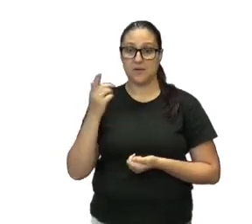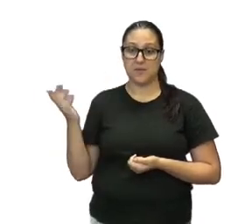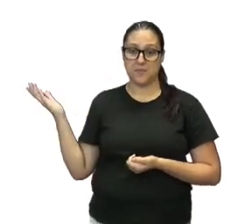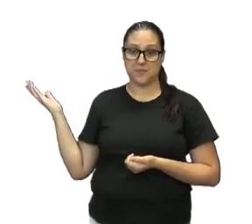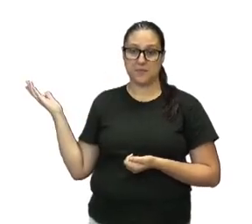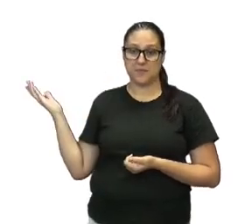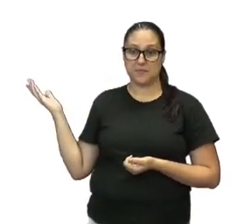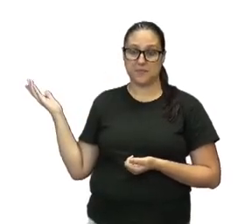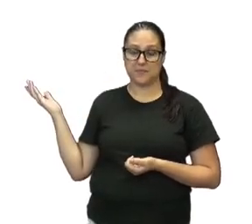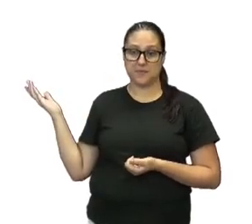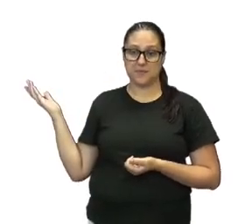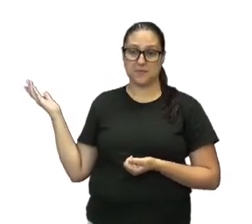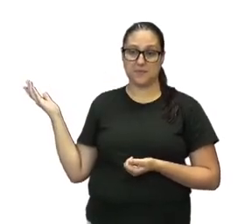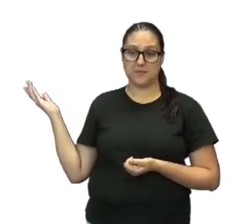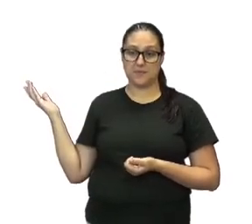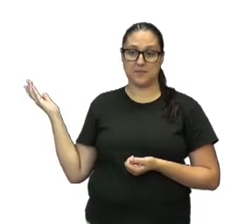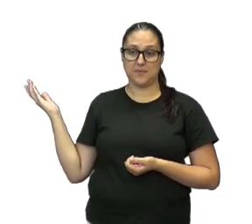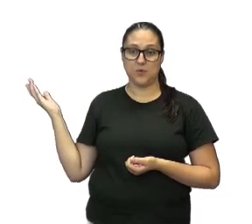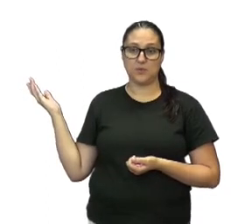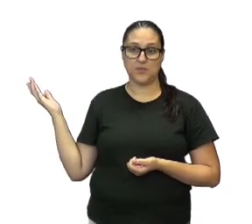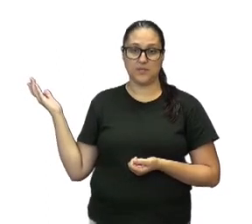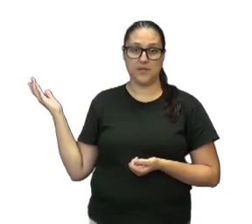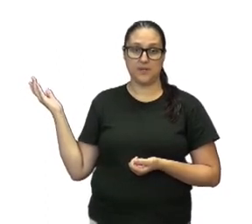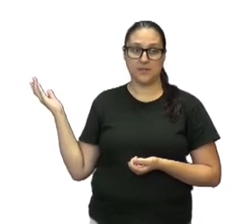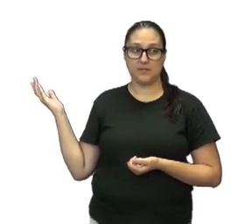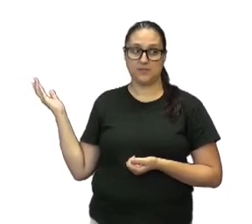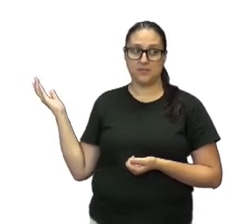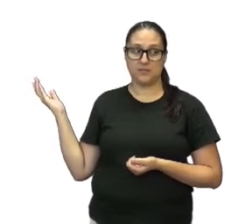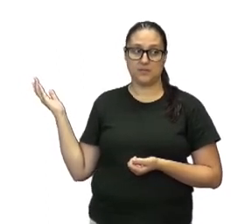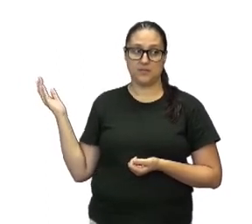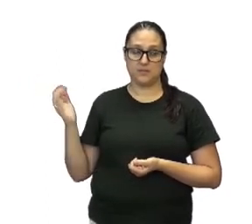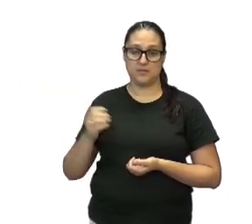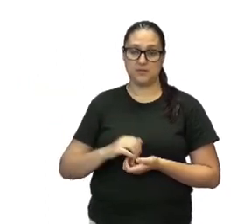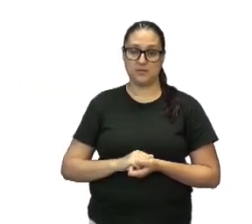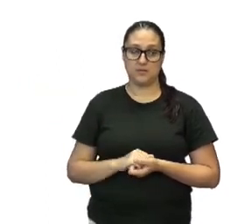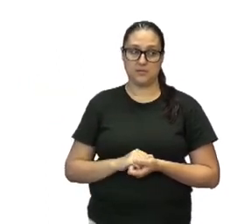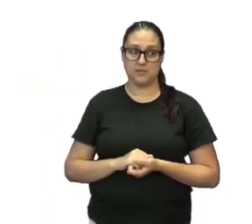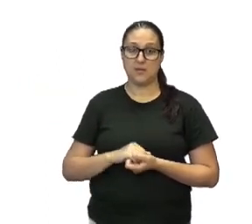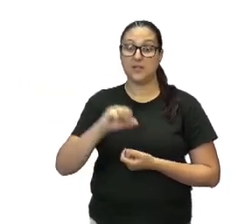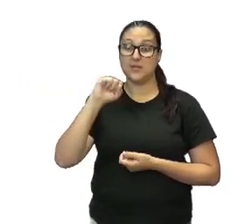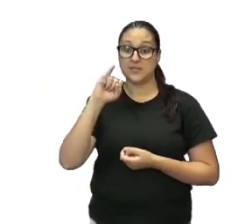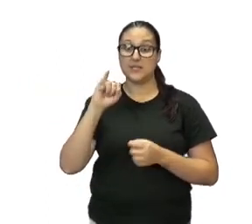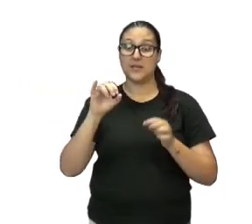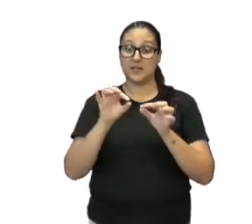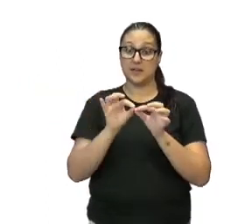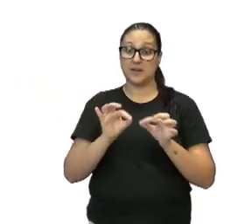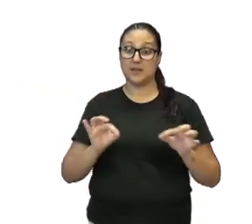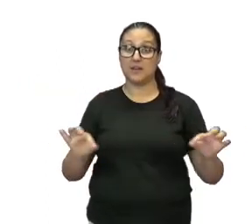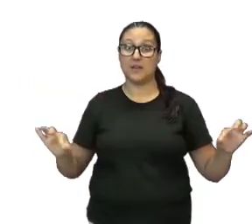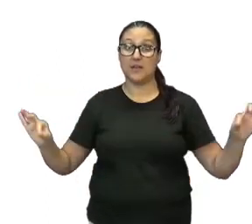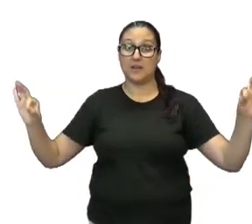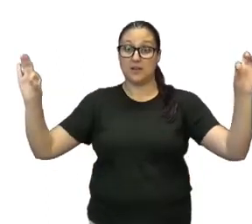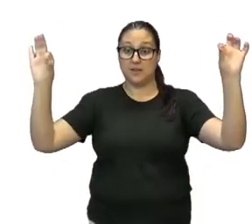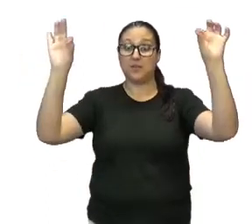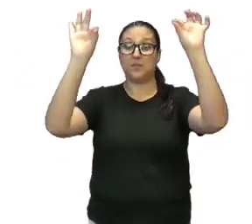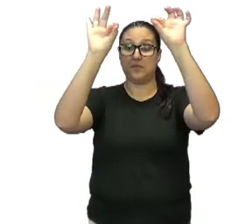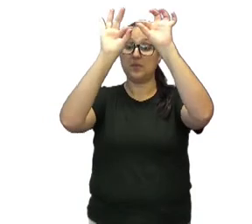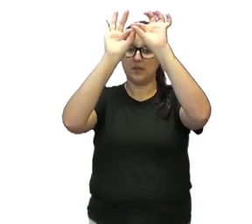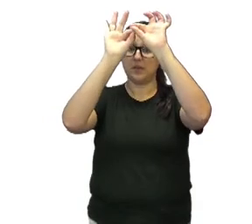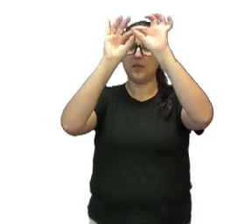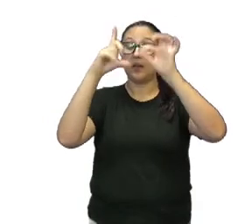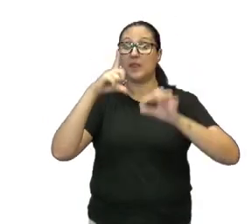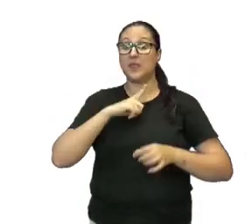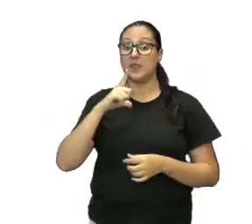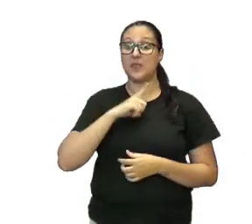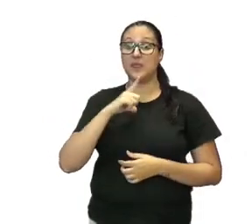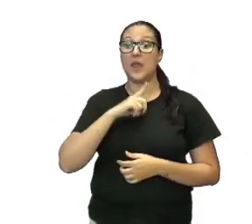Se eu contorno todo esse círculo aí, né, vamos pegar uma outra cor. Se eu pego uma fita e passo em volta desse círculo, eu vou ter a medida